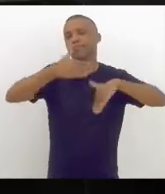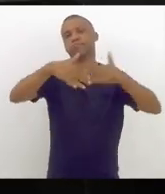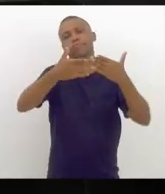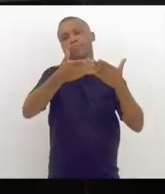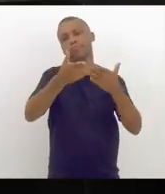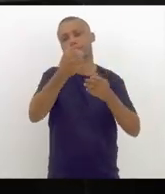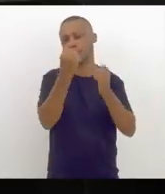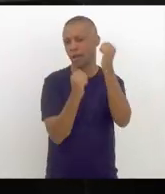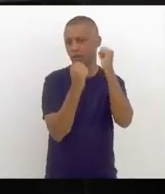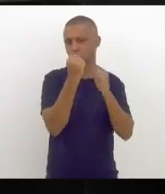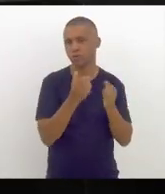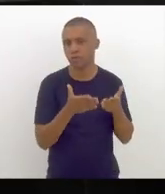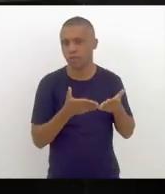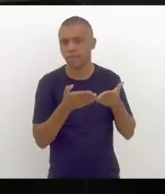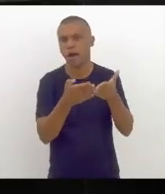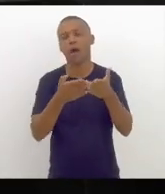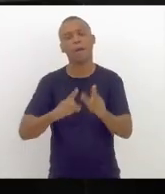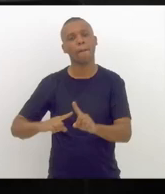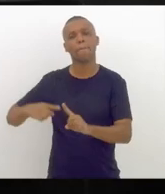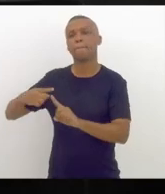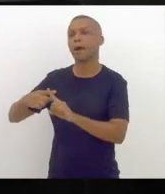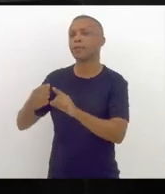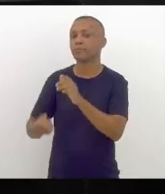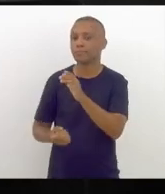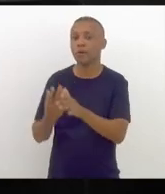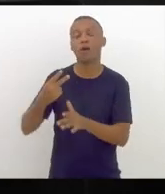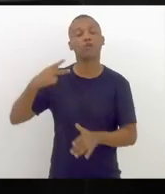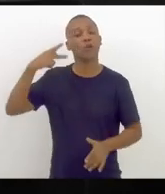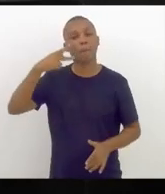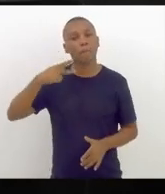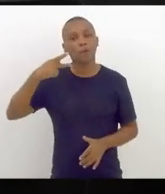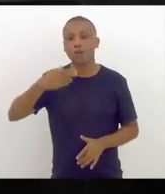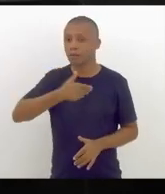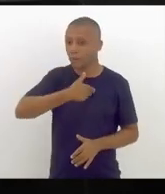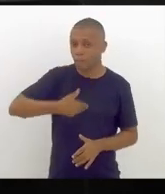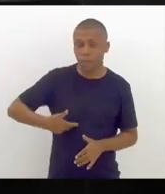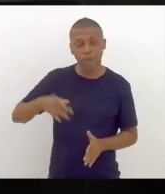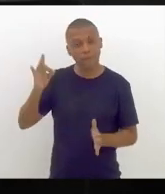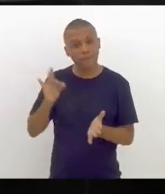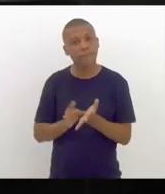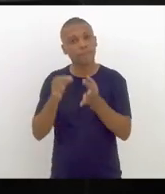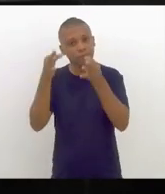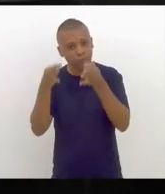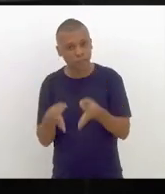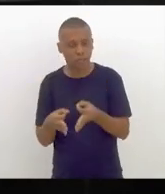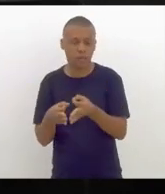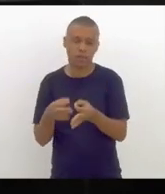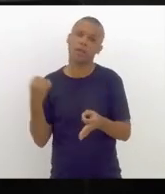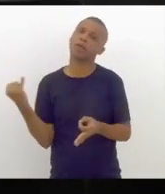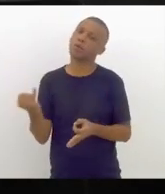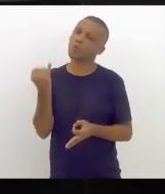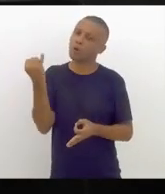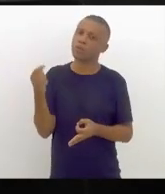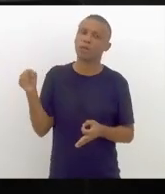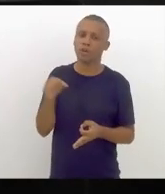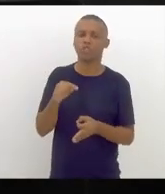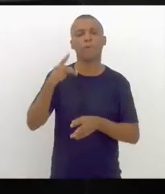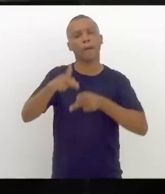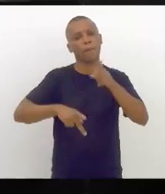indústria naval e da implantação de políticas públicas verdadeiras e necessárias para a nossa